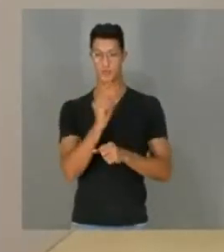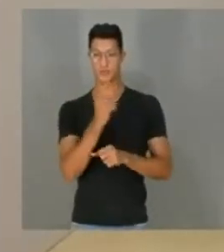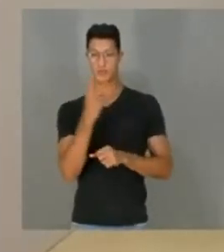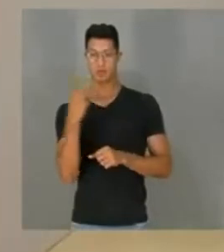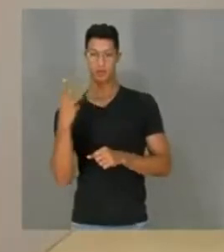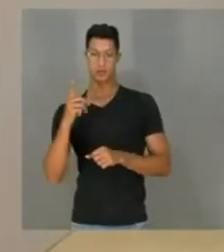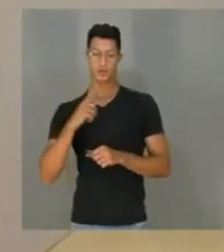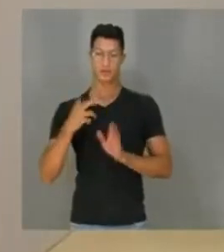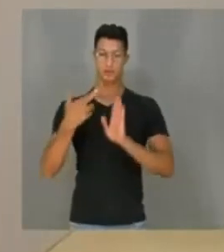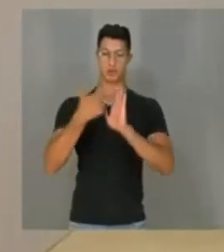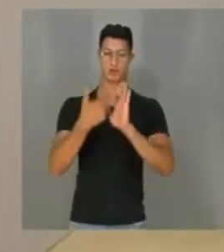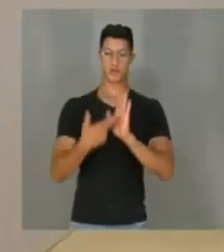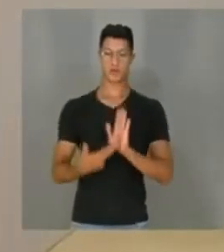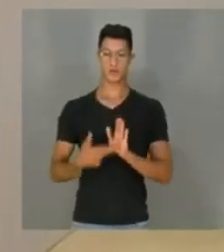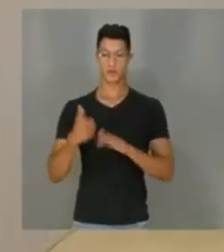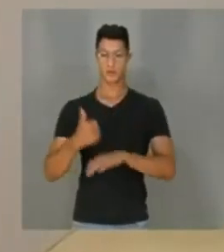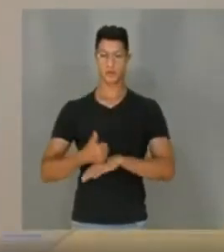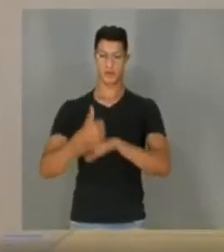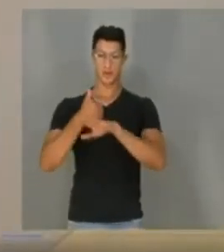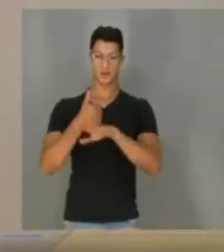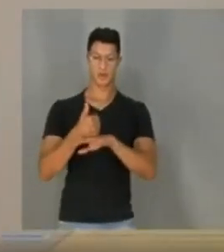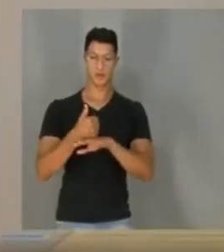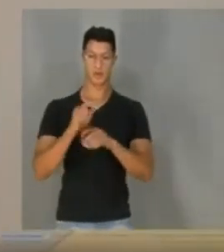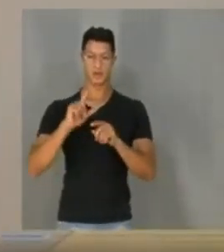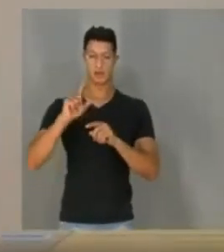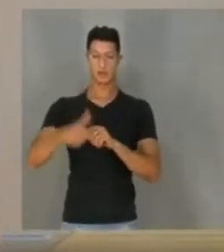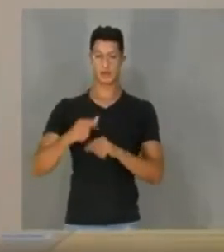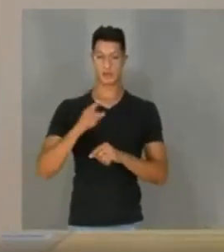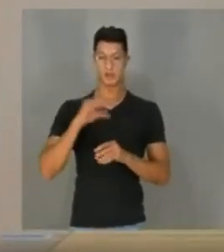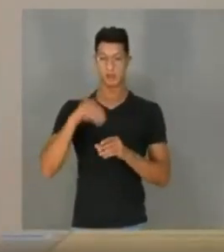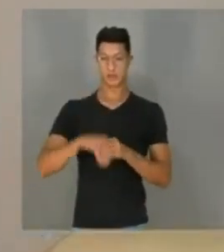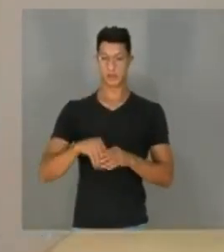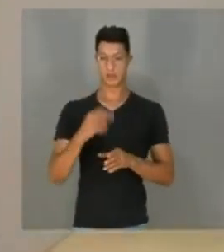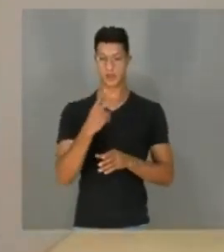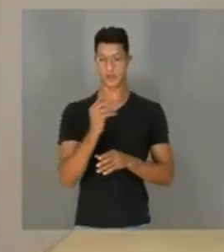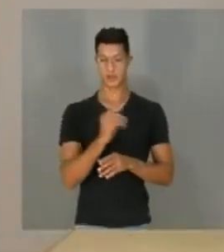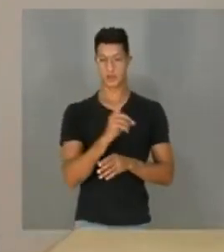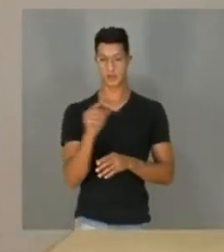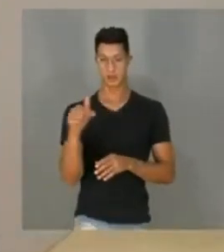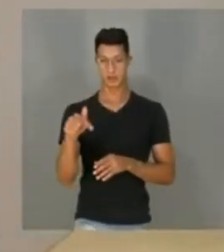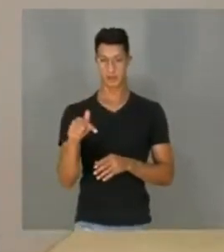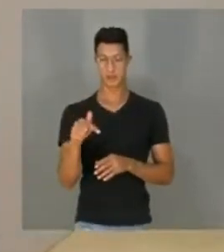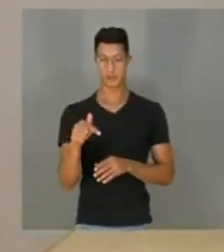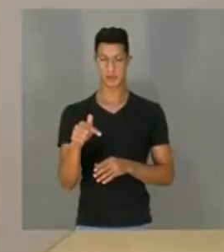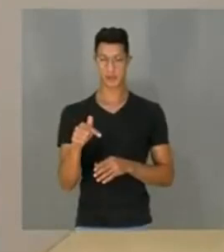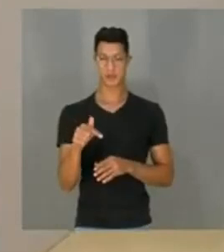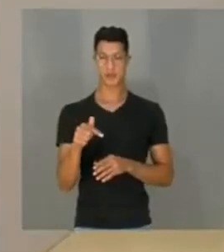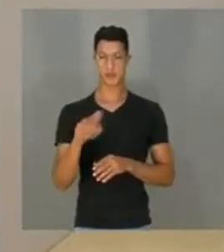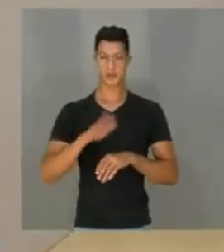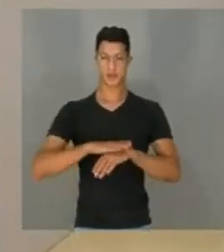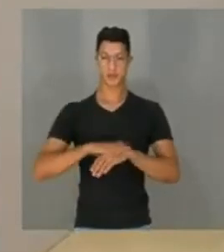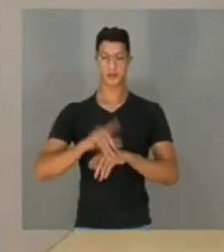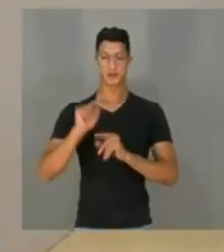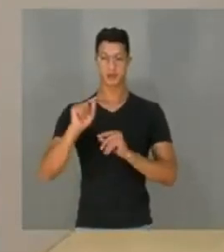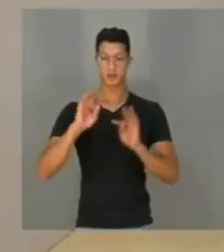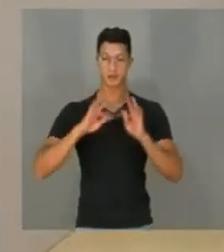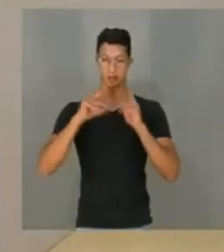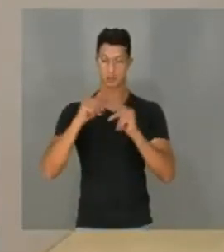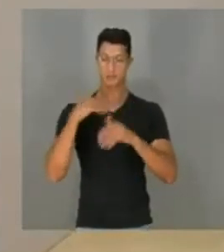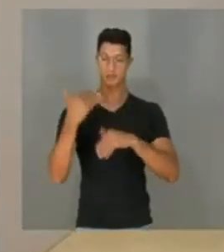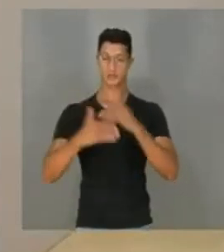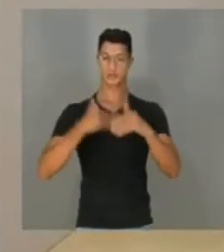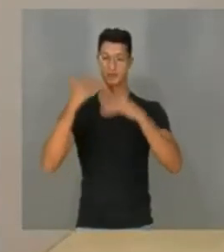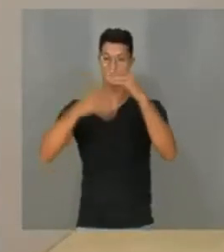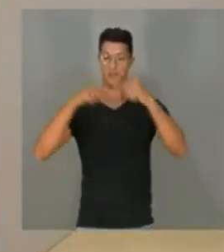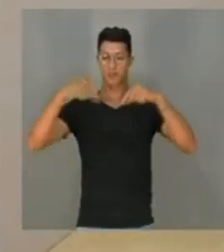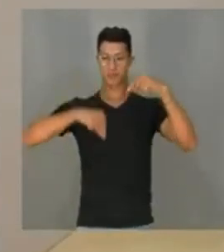veio a regulamentação da profissão, que depois teve um adendo no ano de 2017, e isso faz com que todo o processo